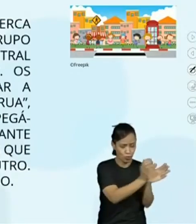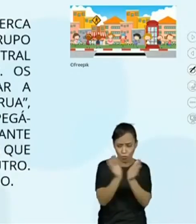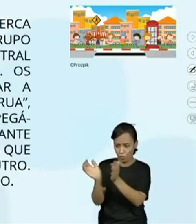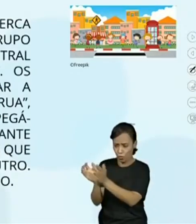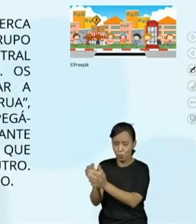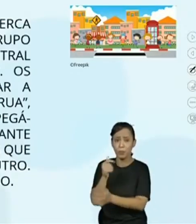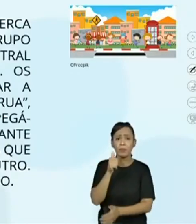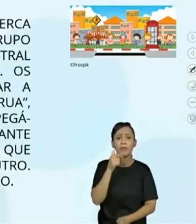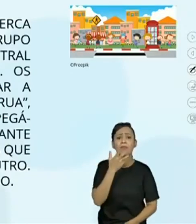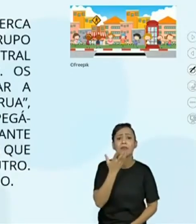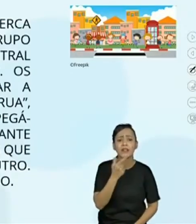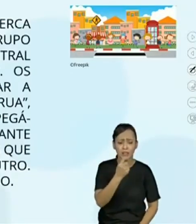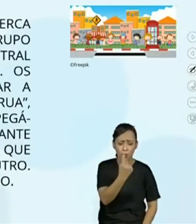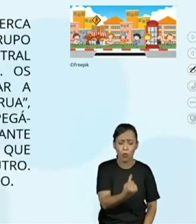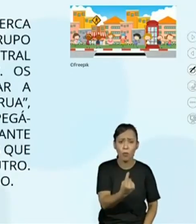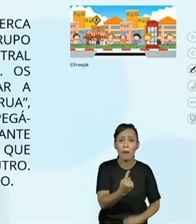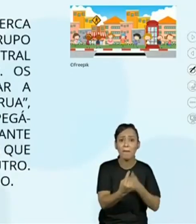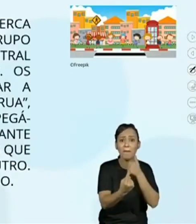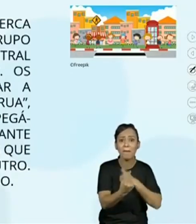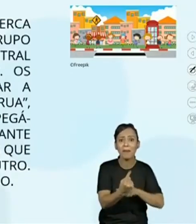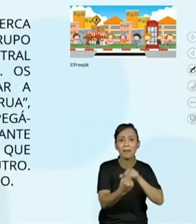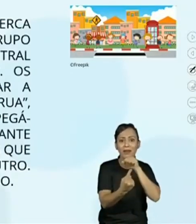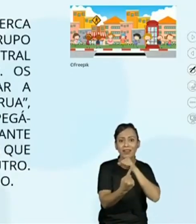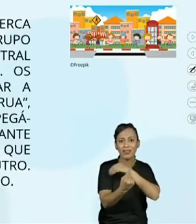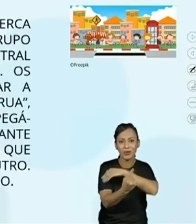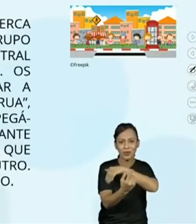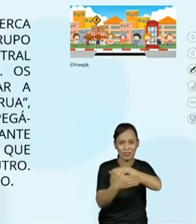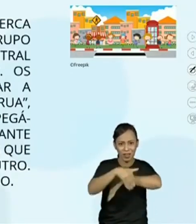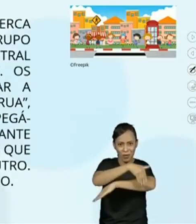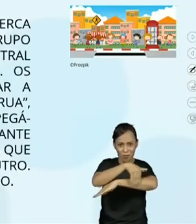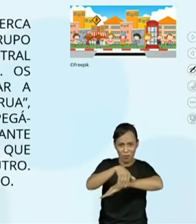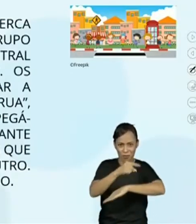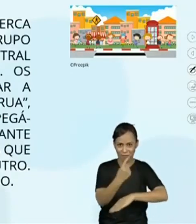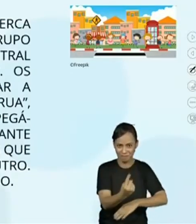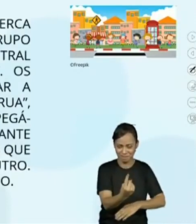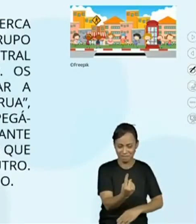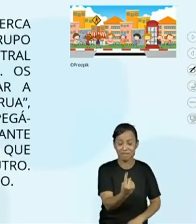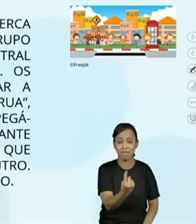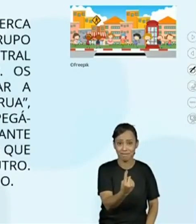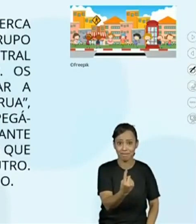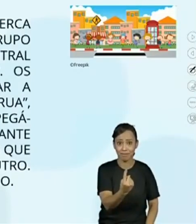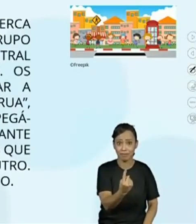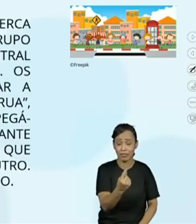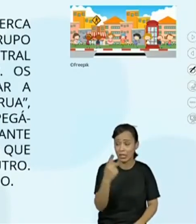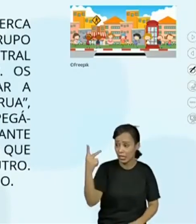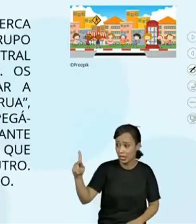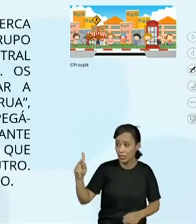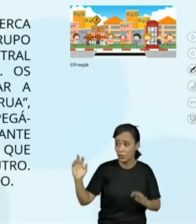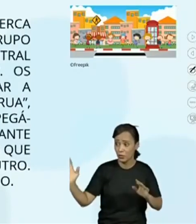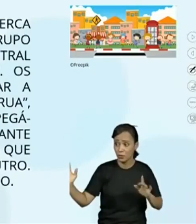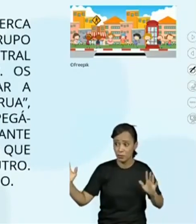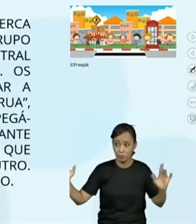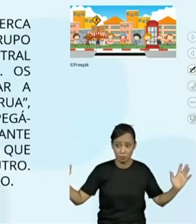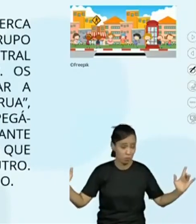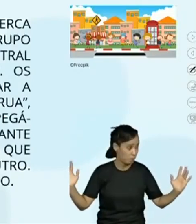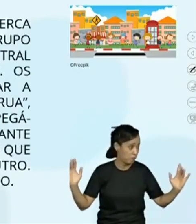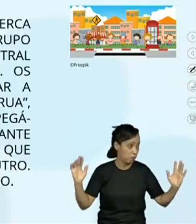Os demais participantes devem atravessar a rua,